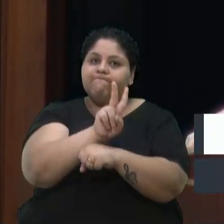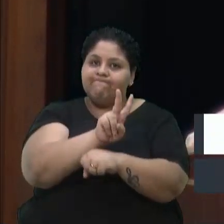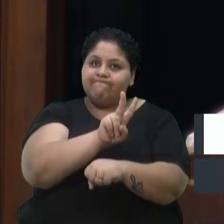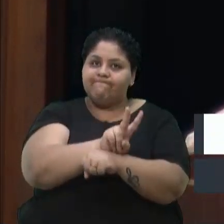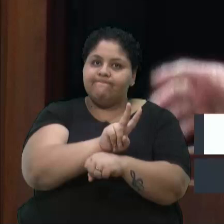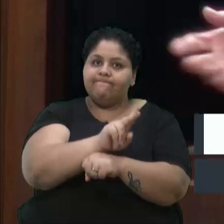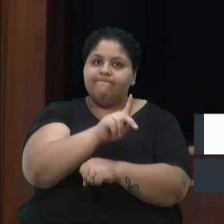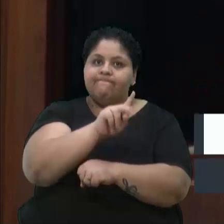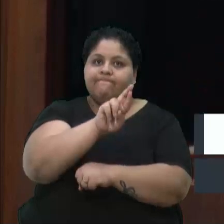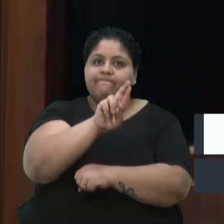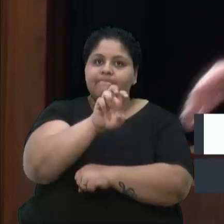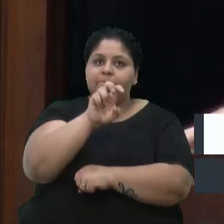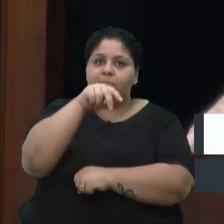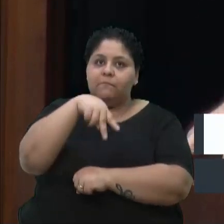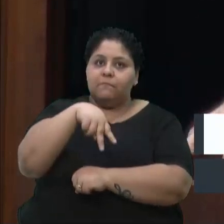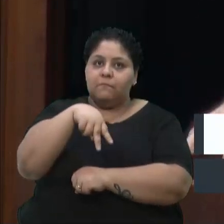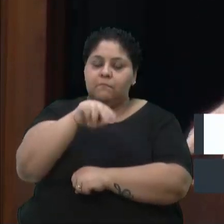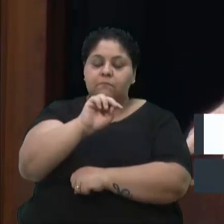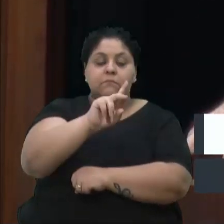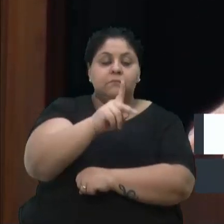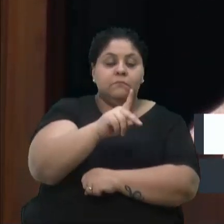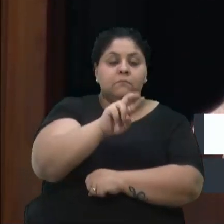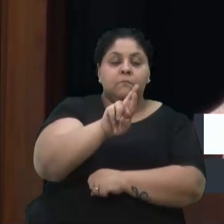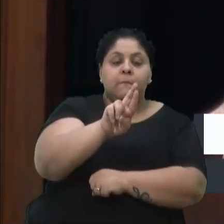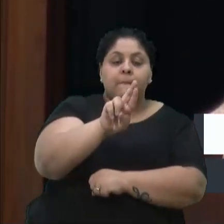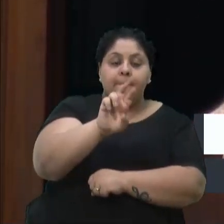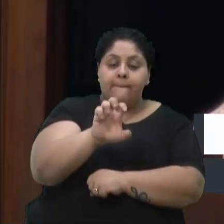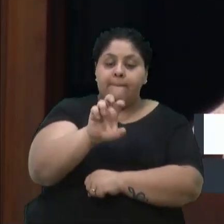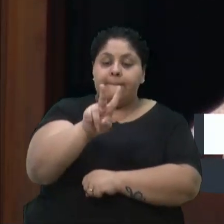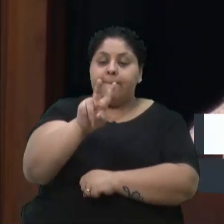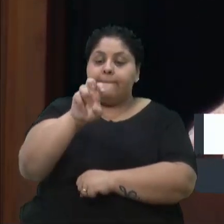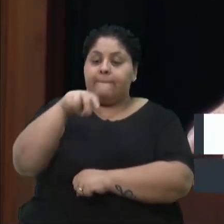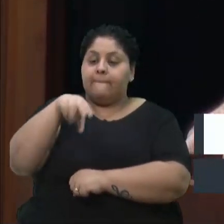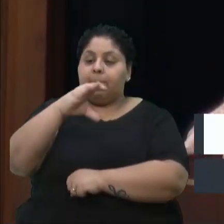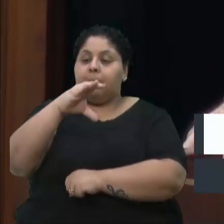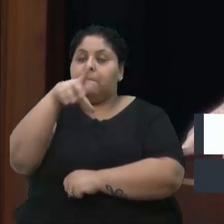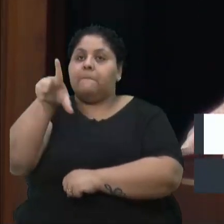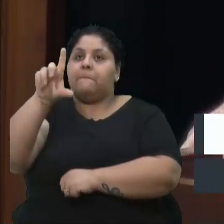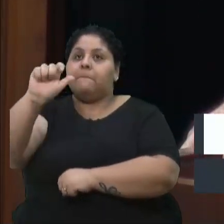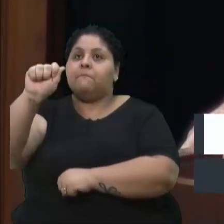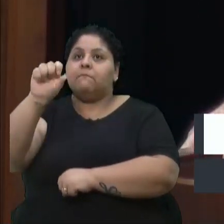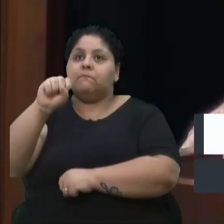Nós falamos durante muito tempo hoje, durante toda a semana, em saúde.